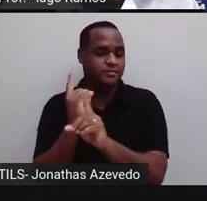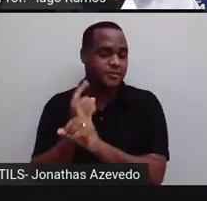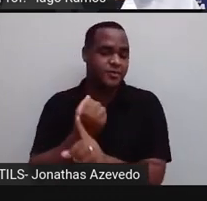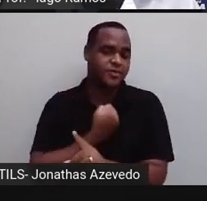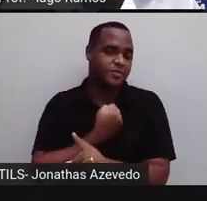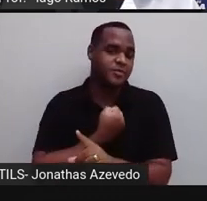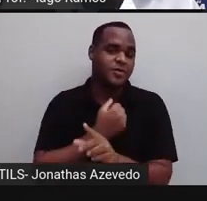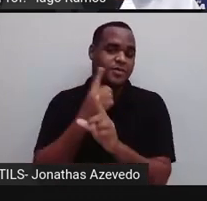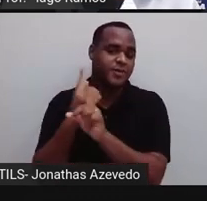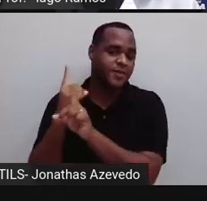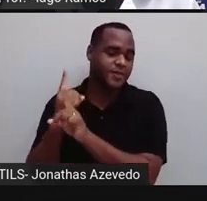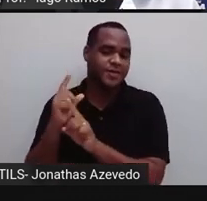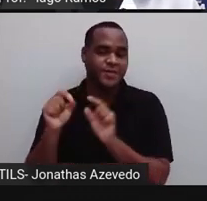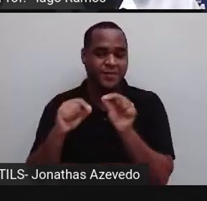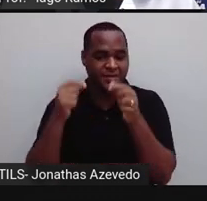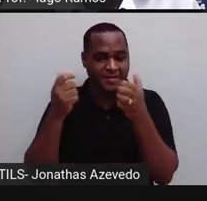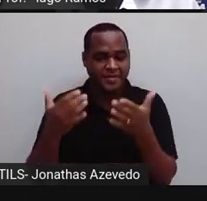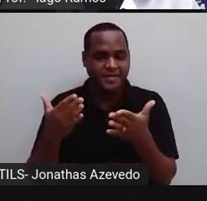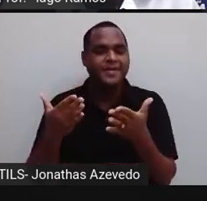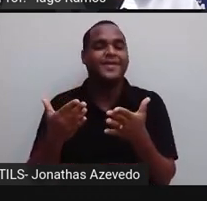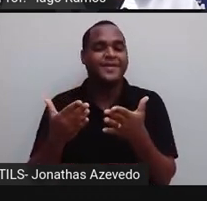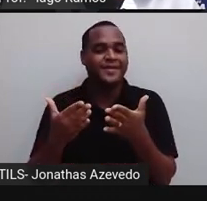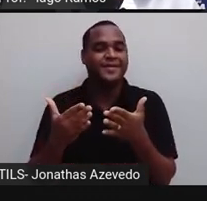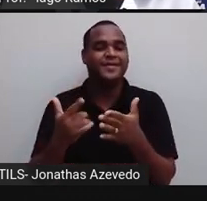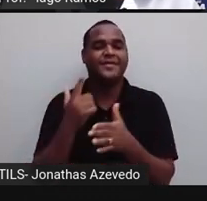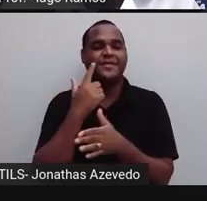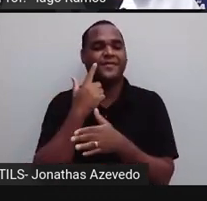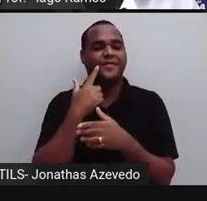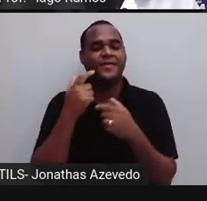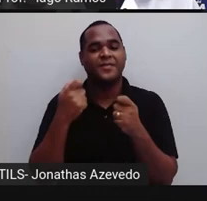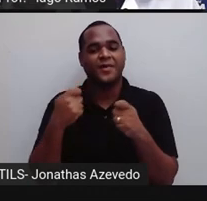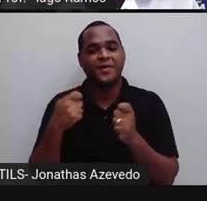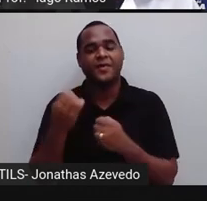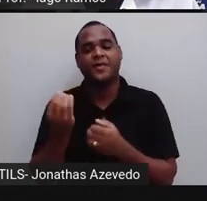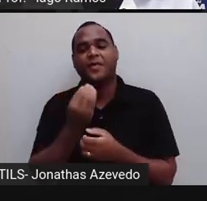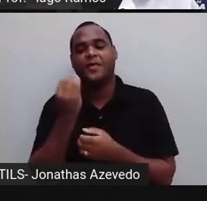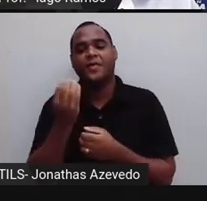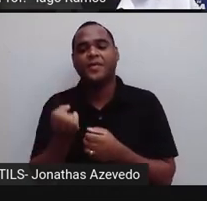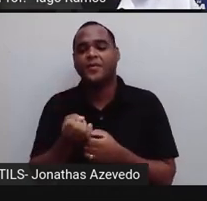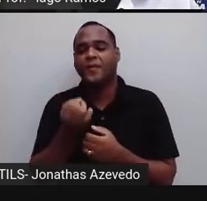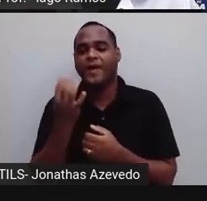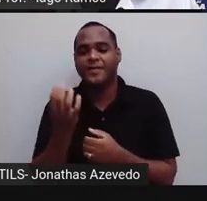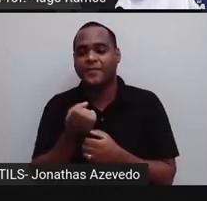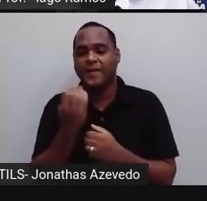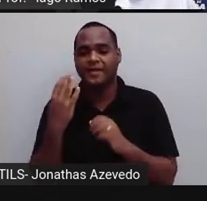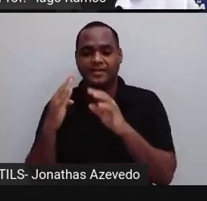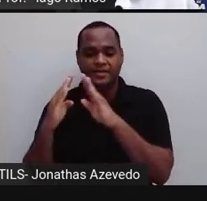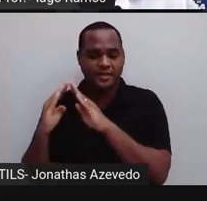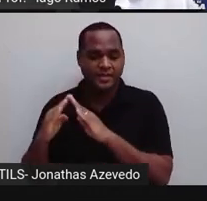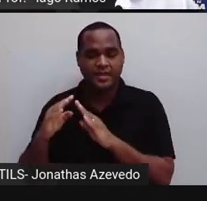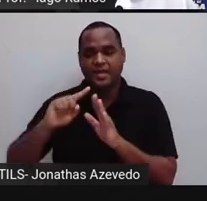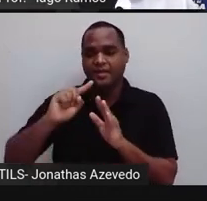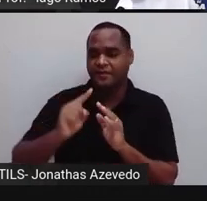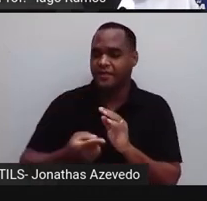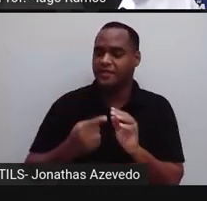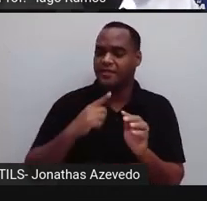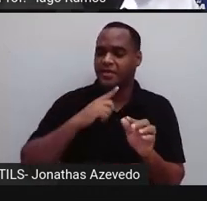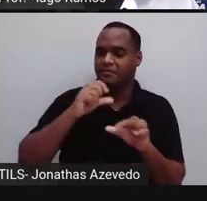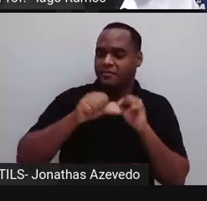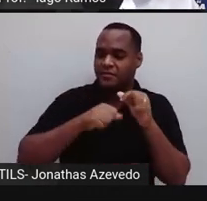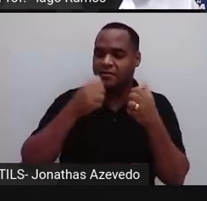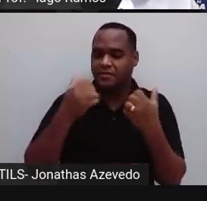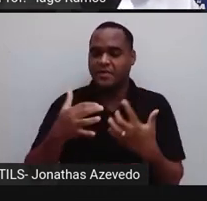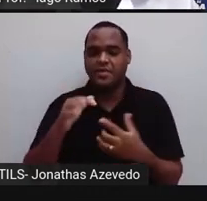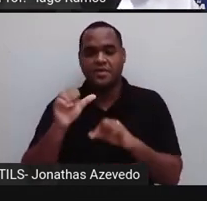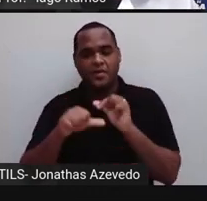que vai ficar no expoente? A gente vai contar quantas casinhas a vírgula pulou até ficar entre o 5 e o